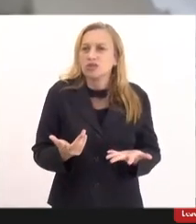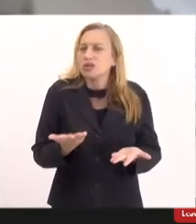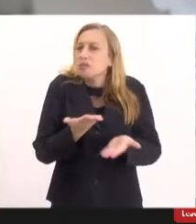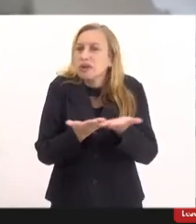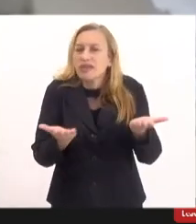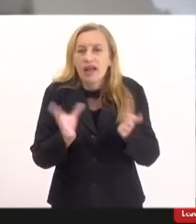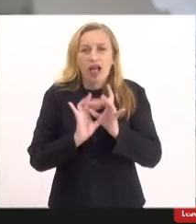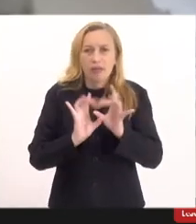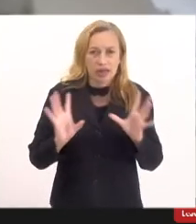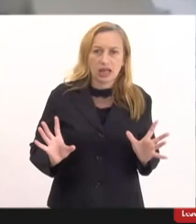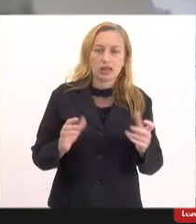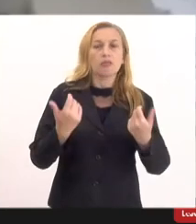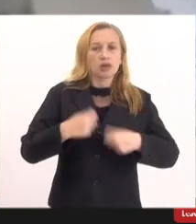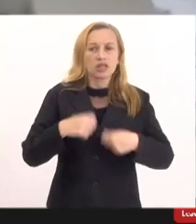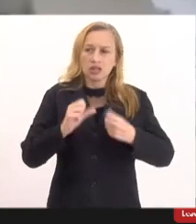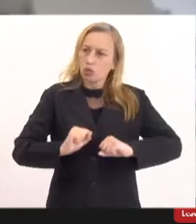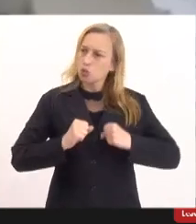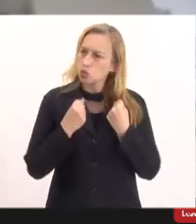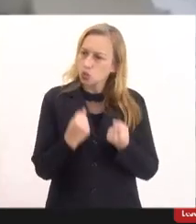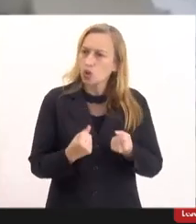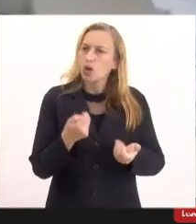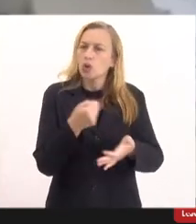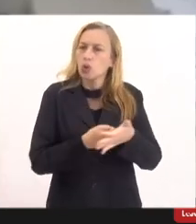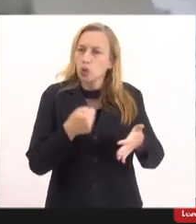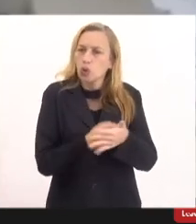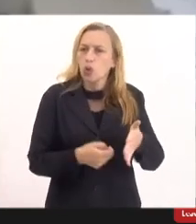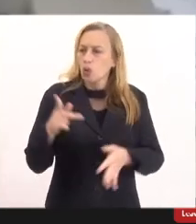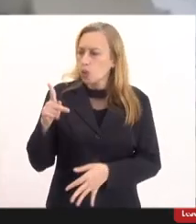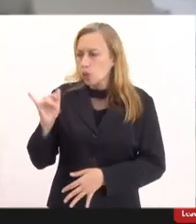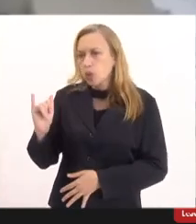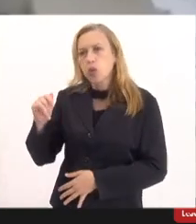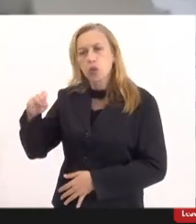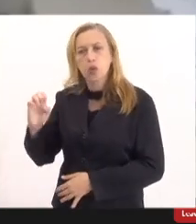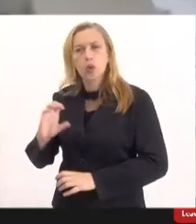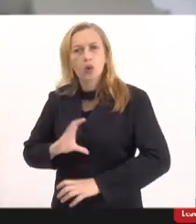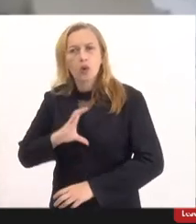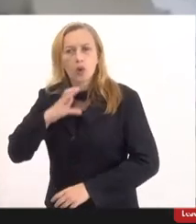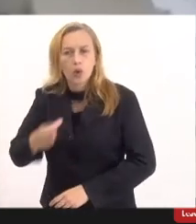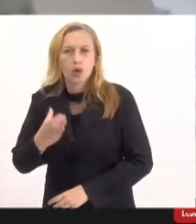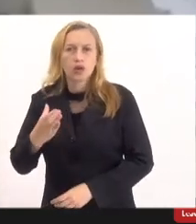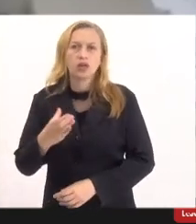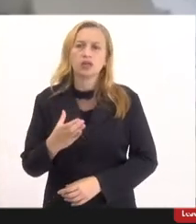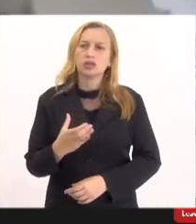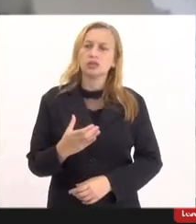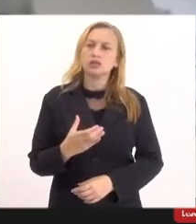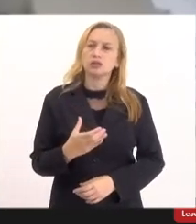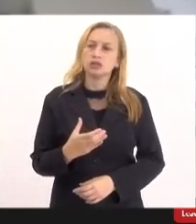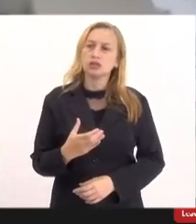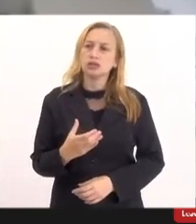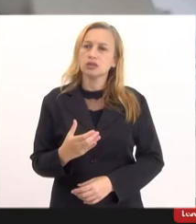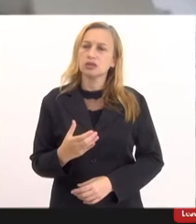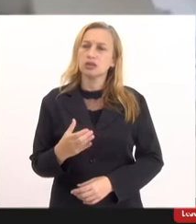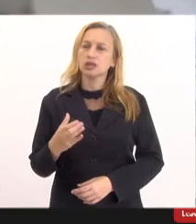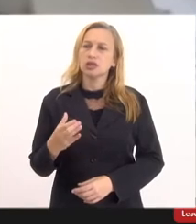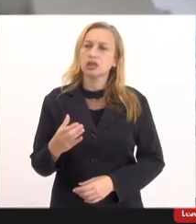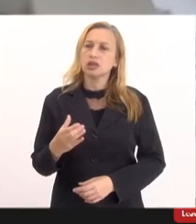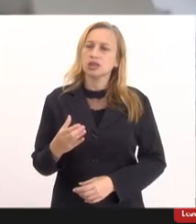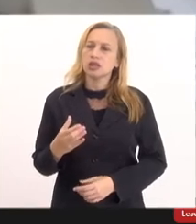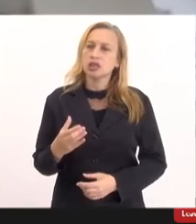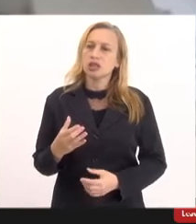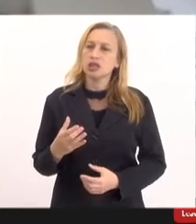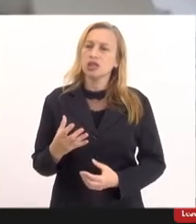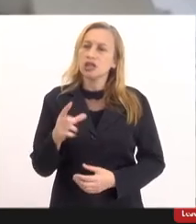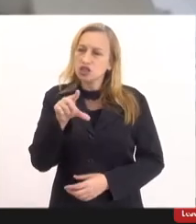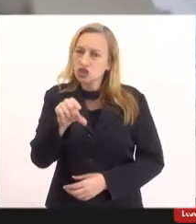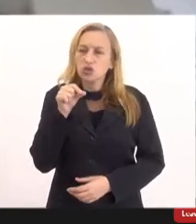nossas liberdades precisamos lutar que os pais tenham coragem de enfrentar a sua decisão de não vacinar